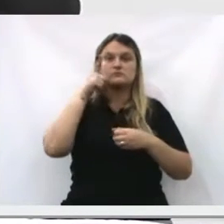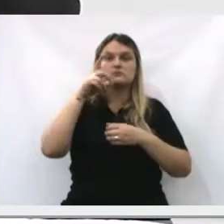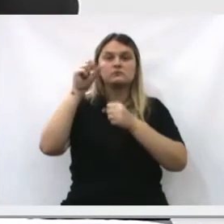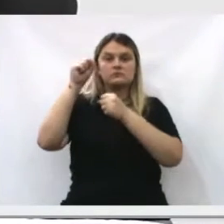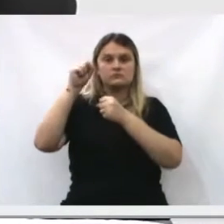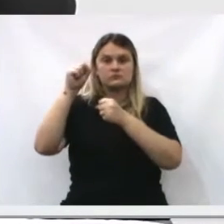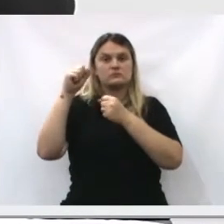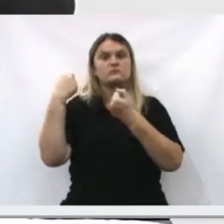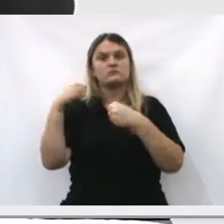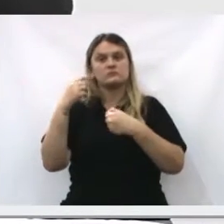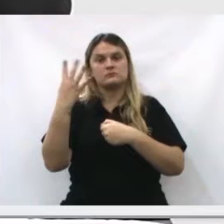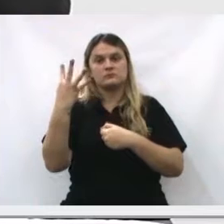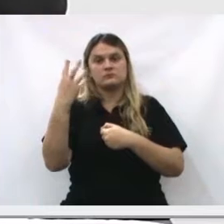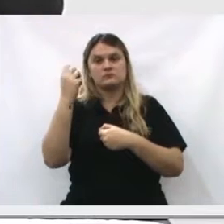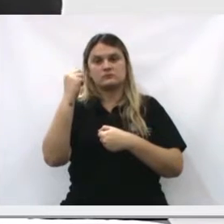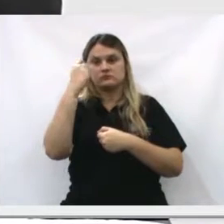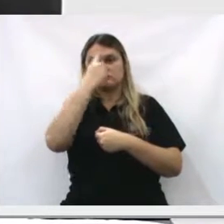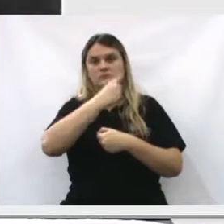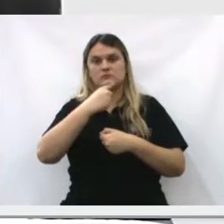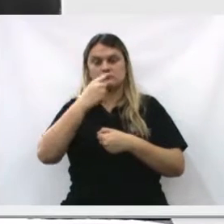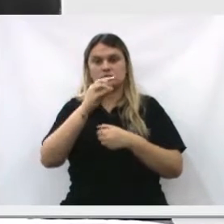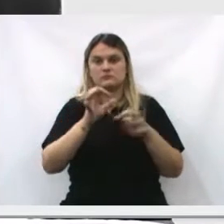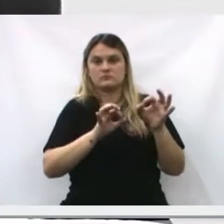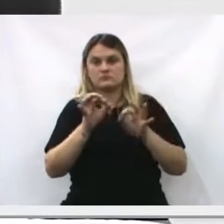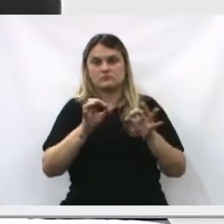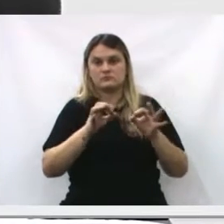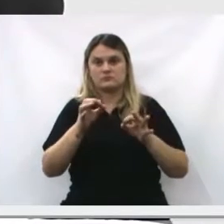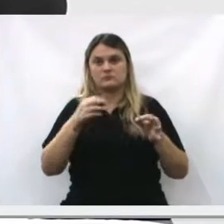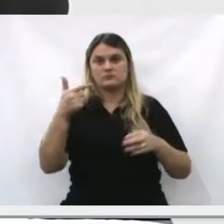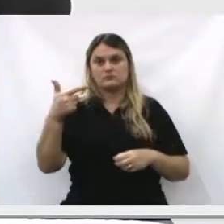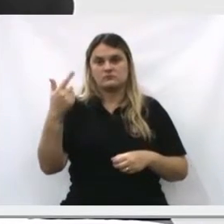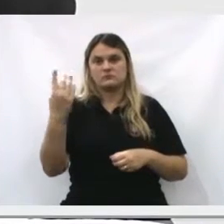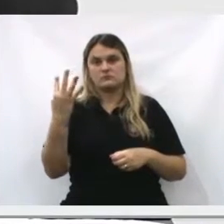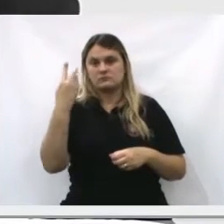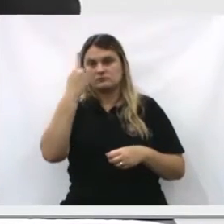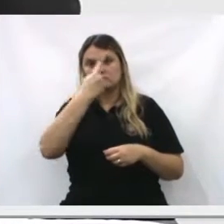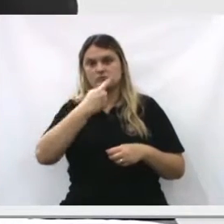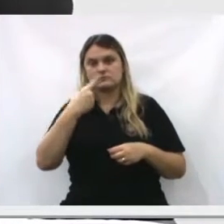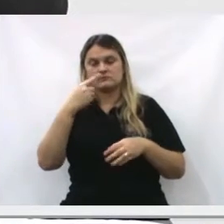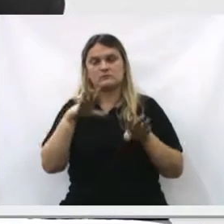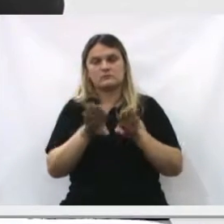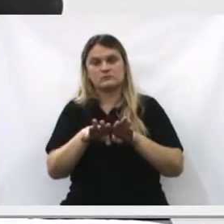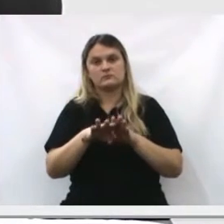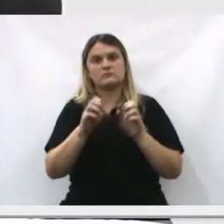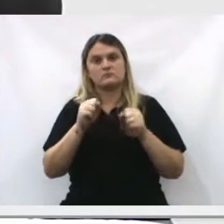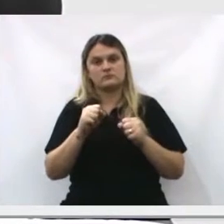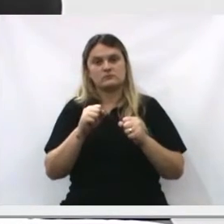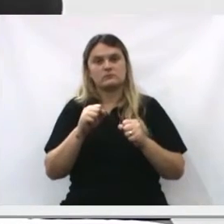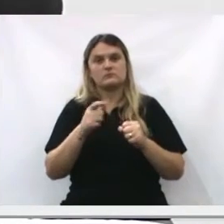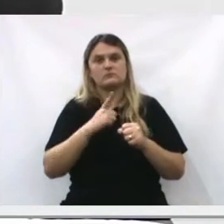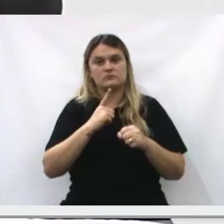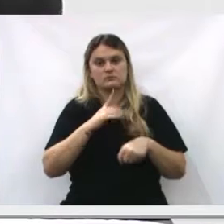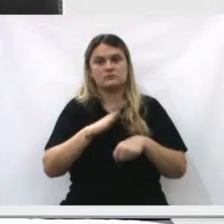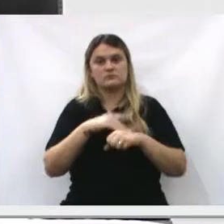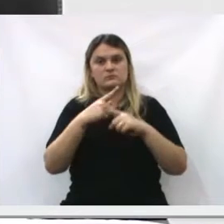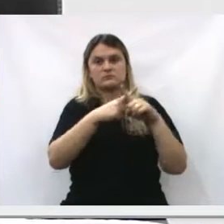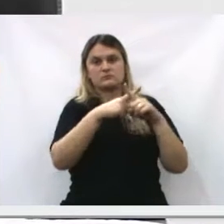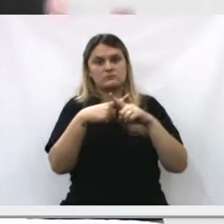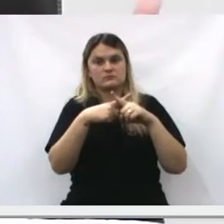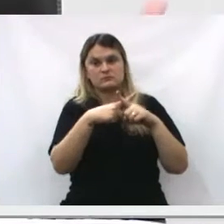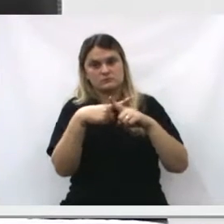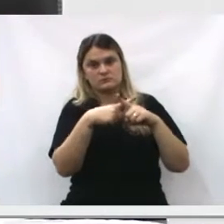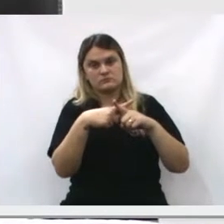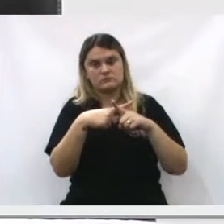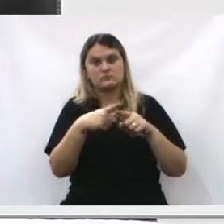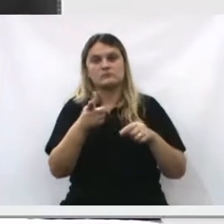momento que aquele posto ganhou a licitação, ele tem 48 horas para se adequar e também poder atender. Assim, nós teríamos